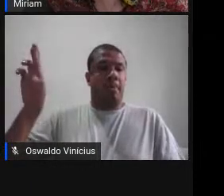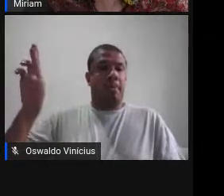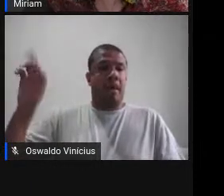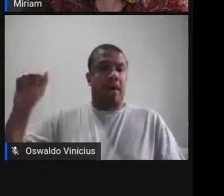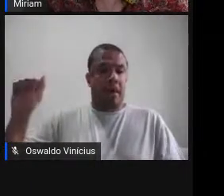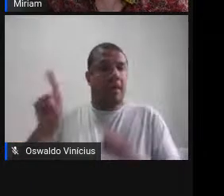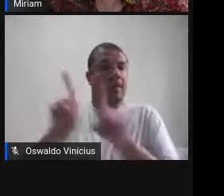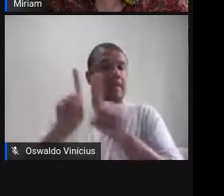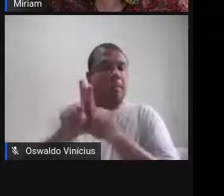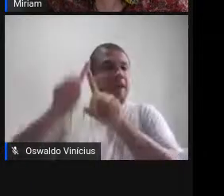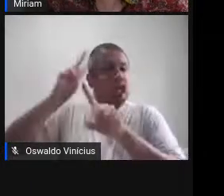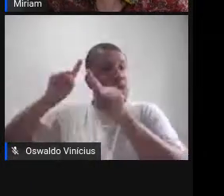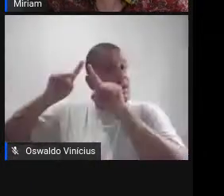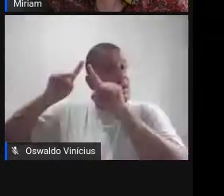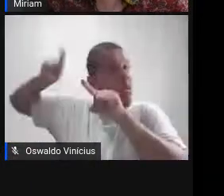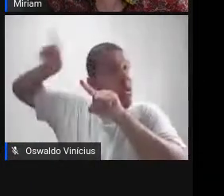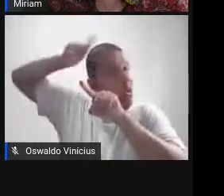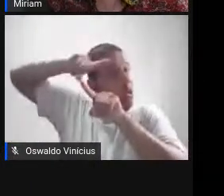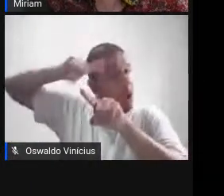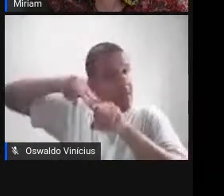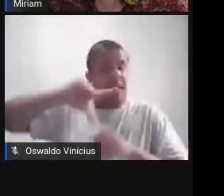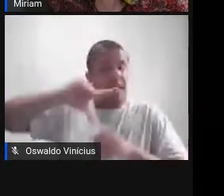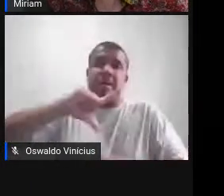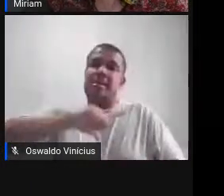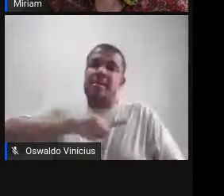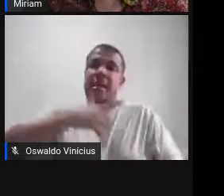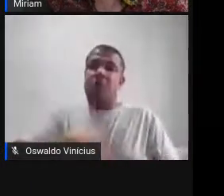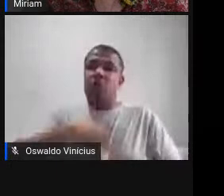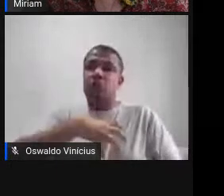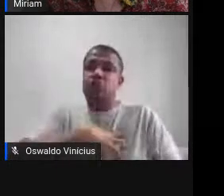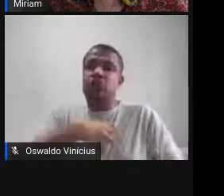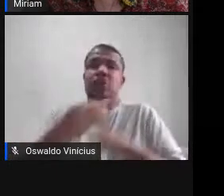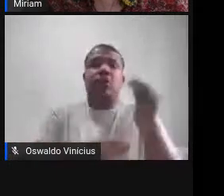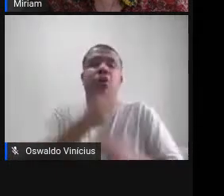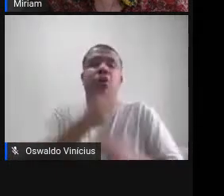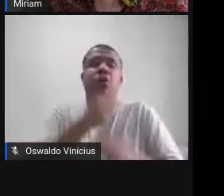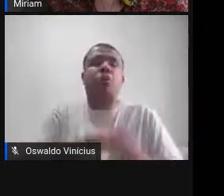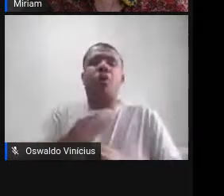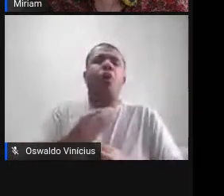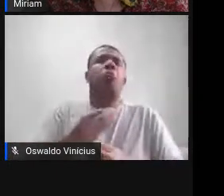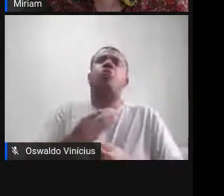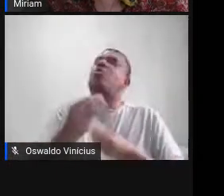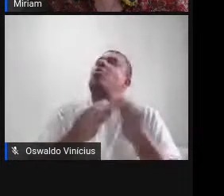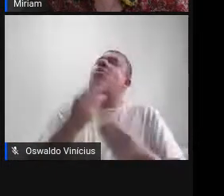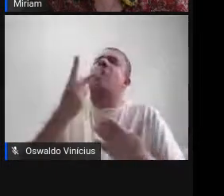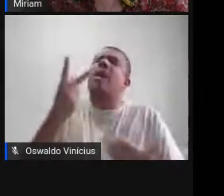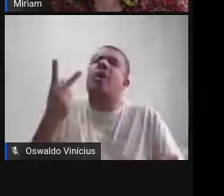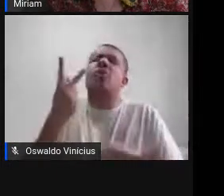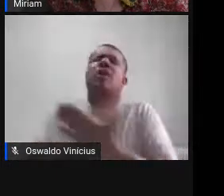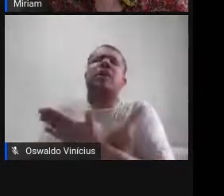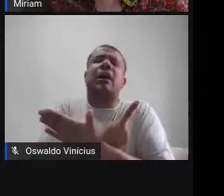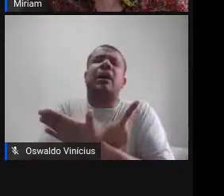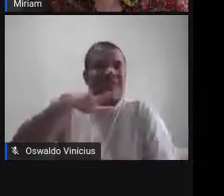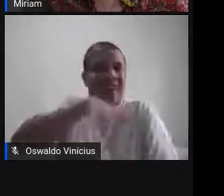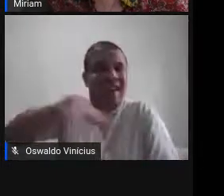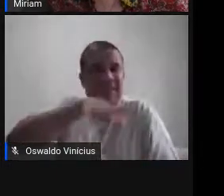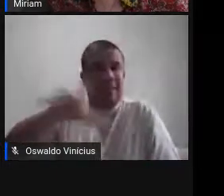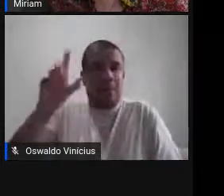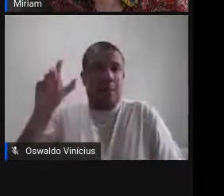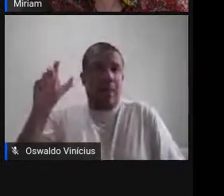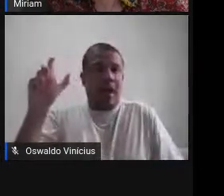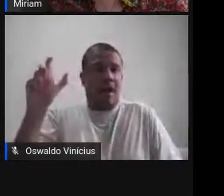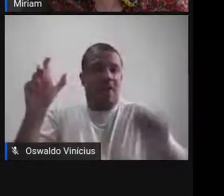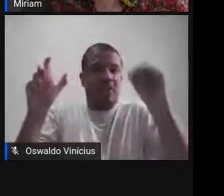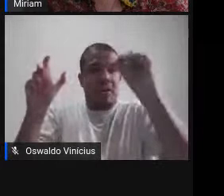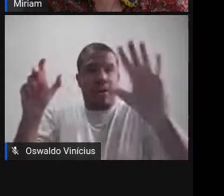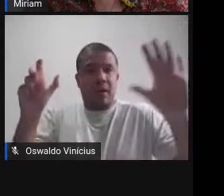Paiva, estuda a maneira como a noção de orientalismo é expressa na relação palavra-imagem em uma coleção